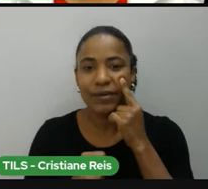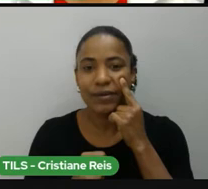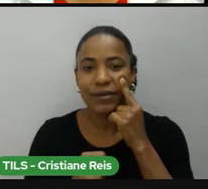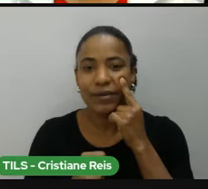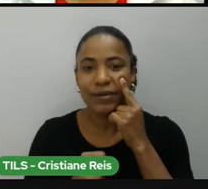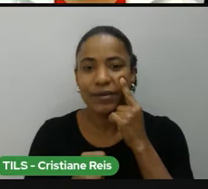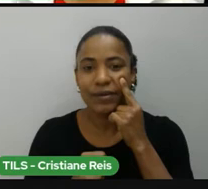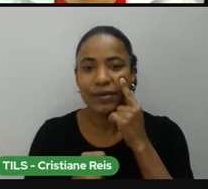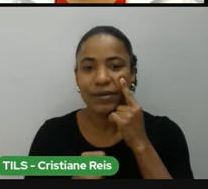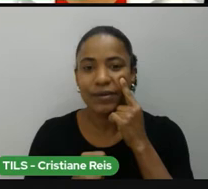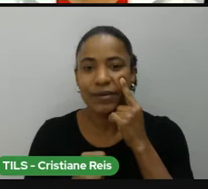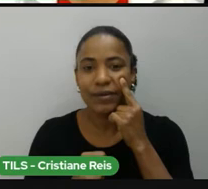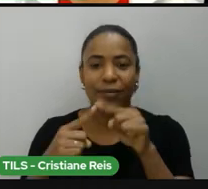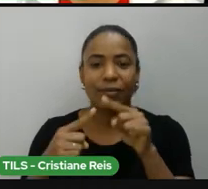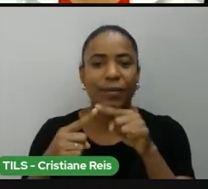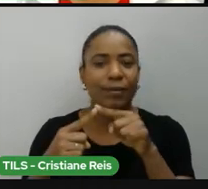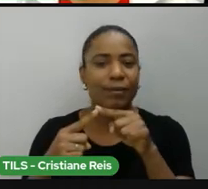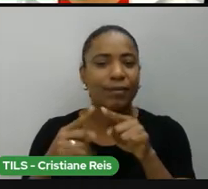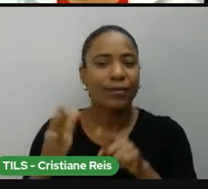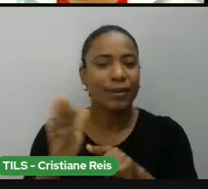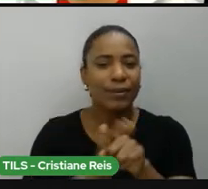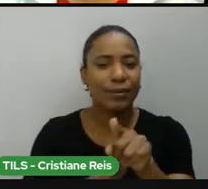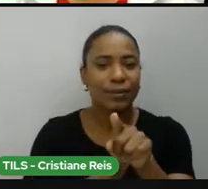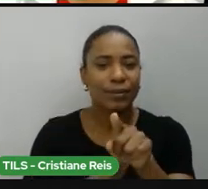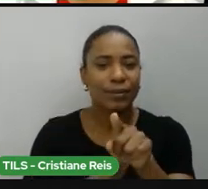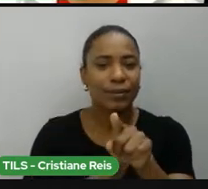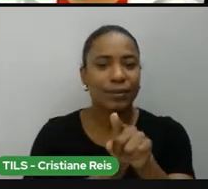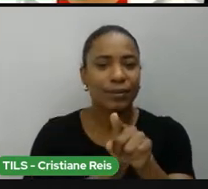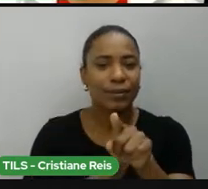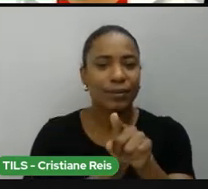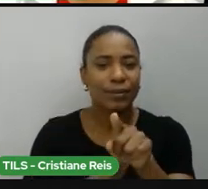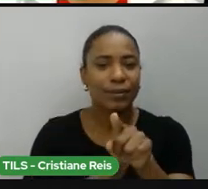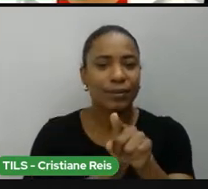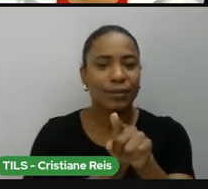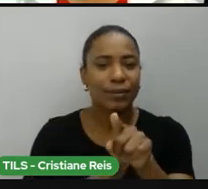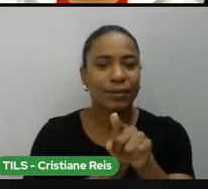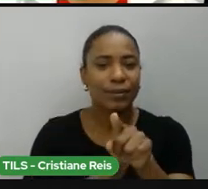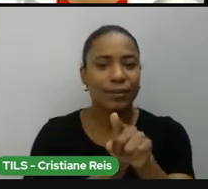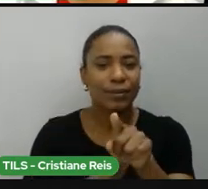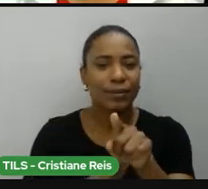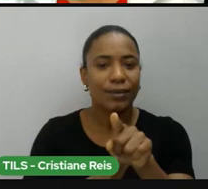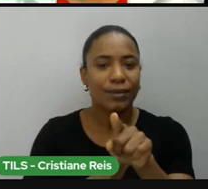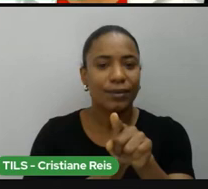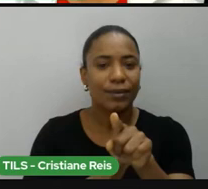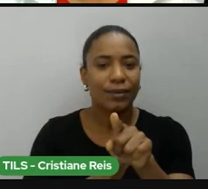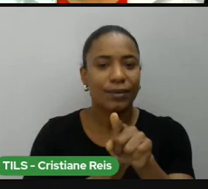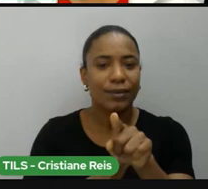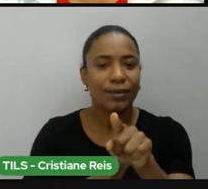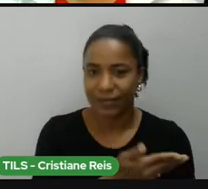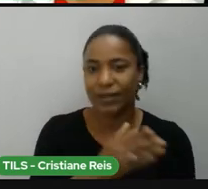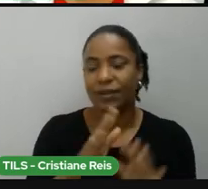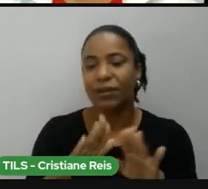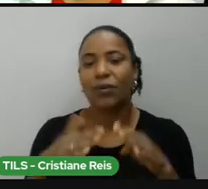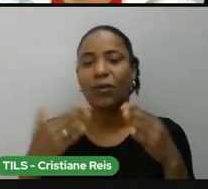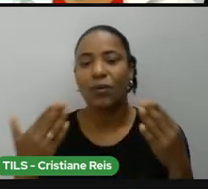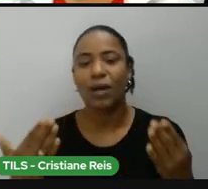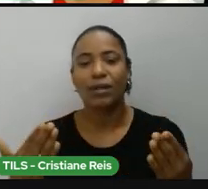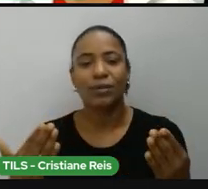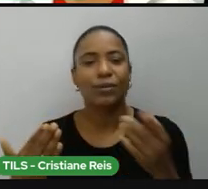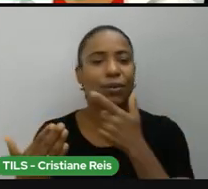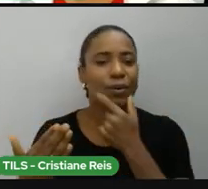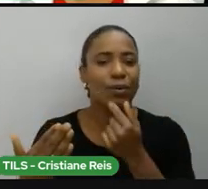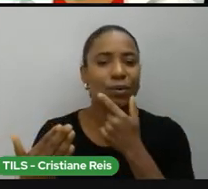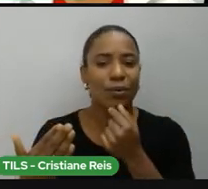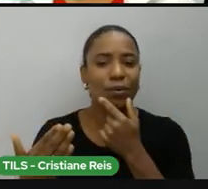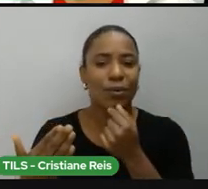A primeira, quem é Martin Luther King Jr. was born? Quando Martin Luther King